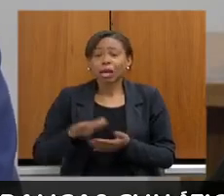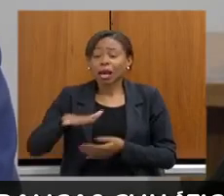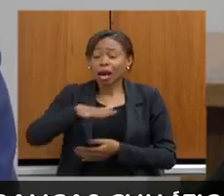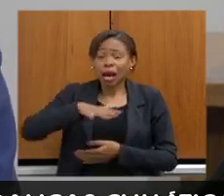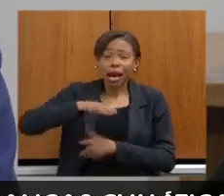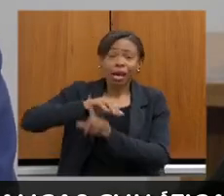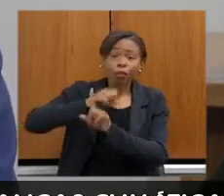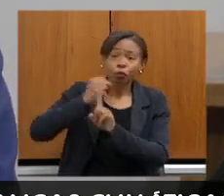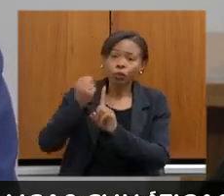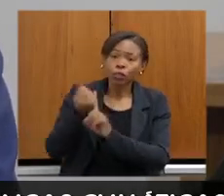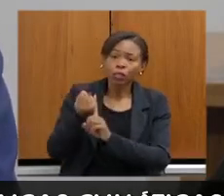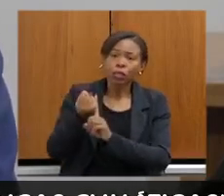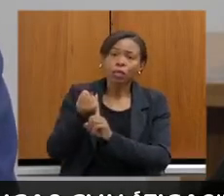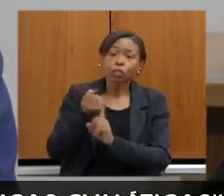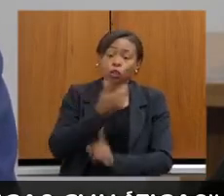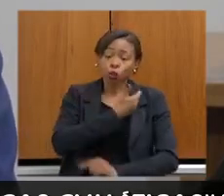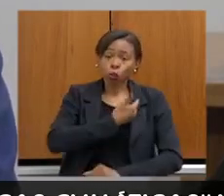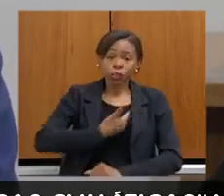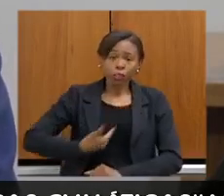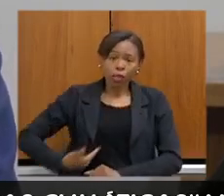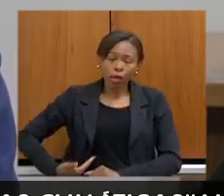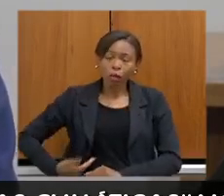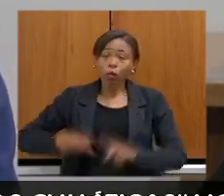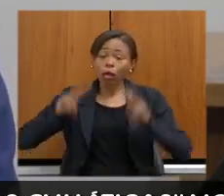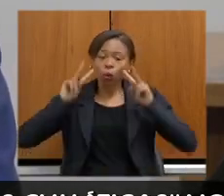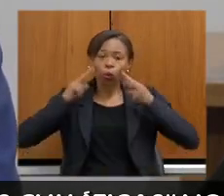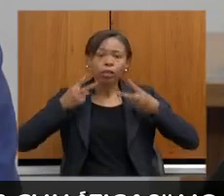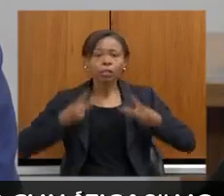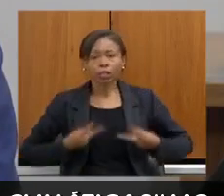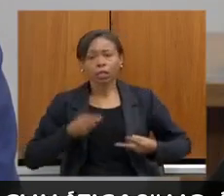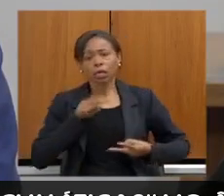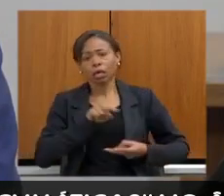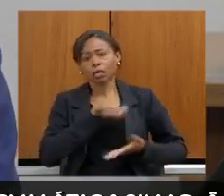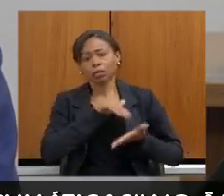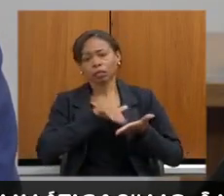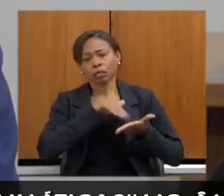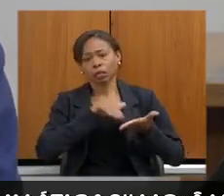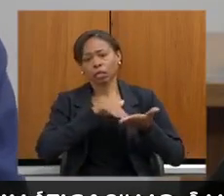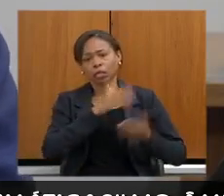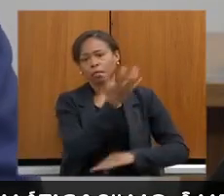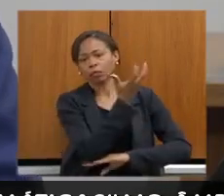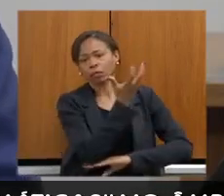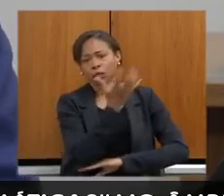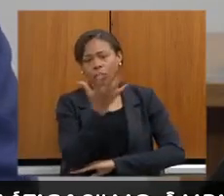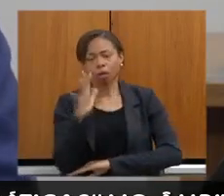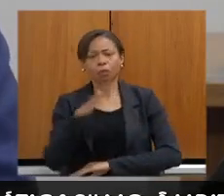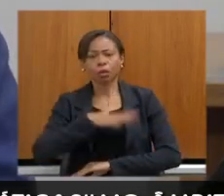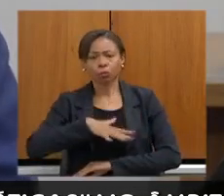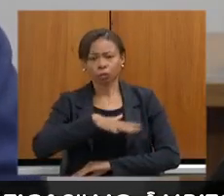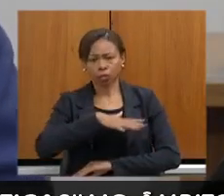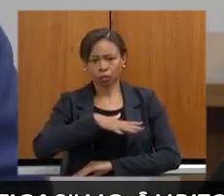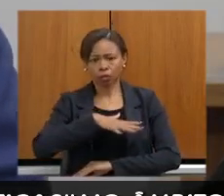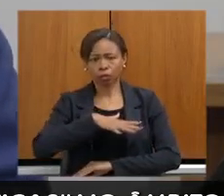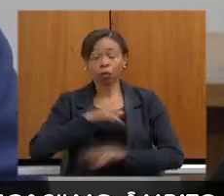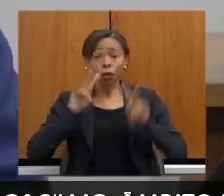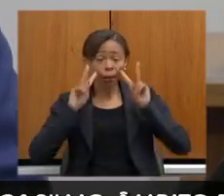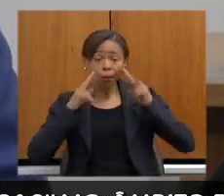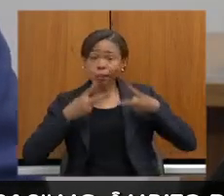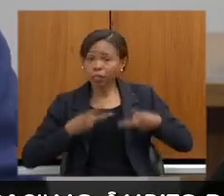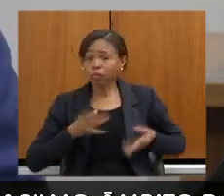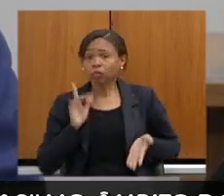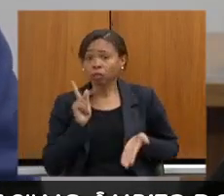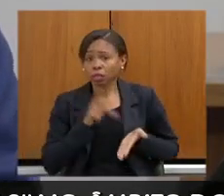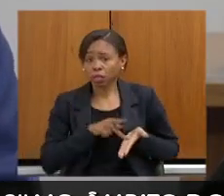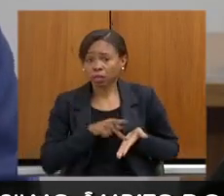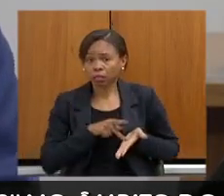e do Estado para com a Secretaria de Meio Ambiente, um reconhecimento maior. Volto a dizer, eu sei que nós não